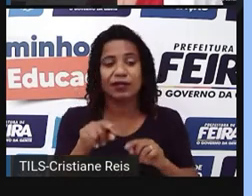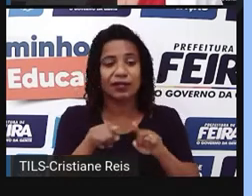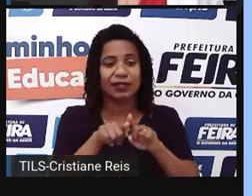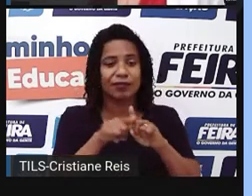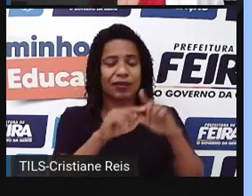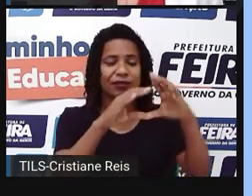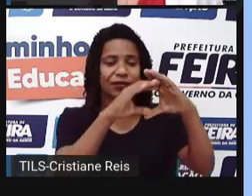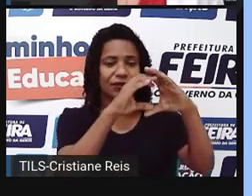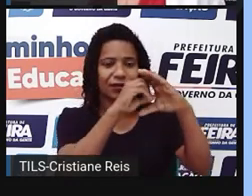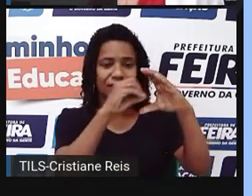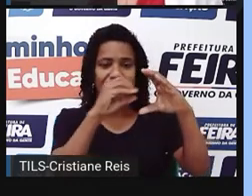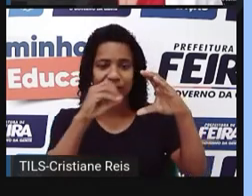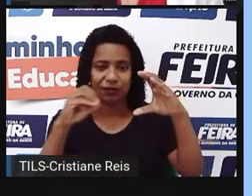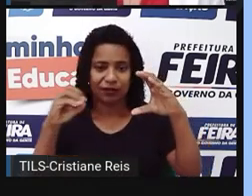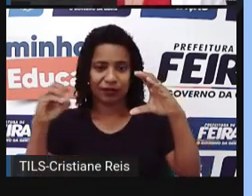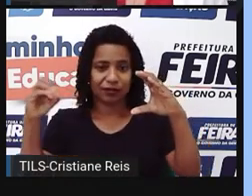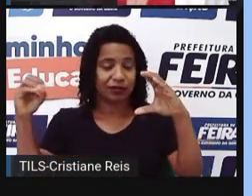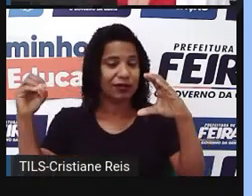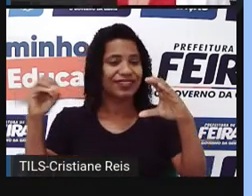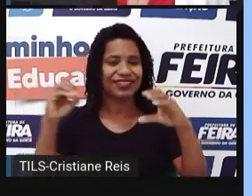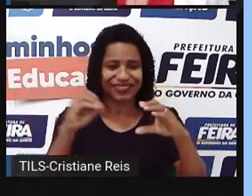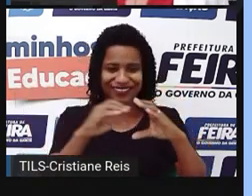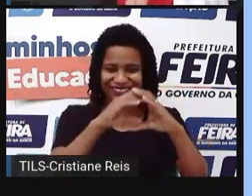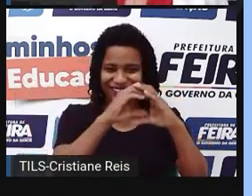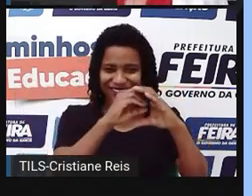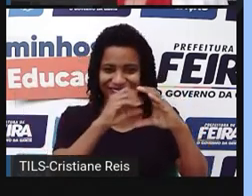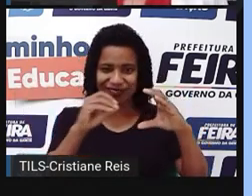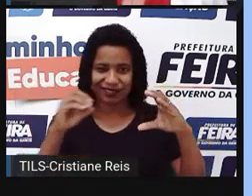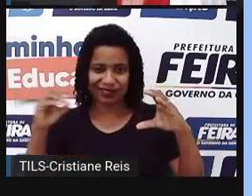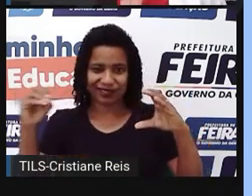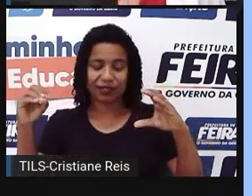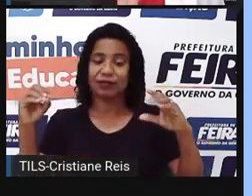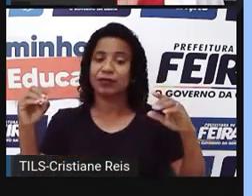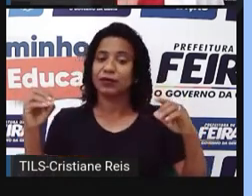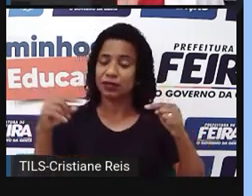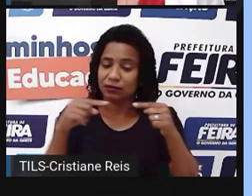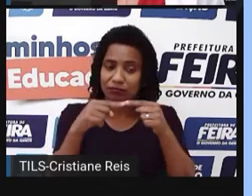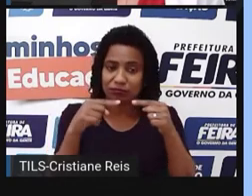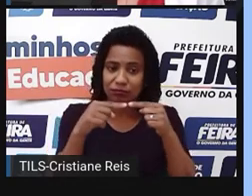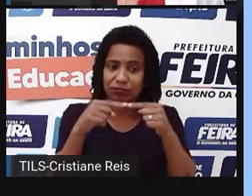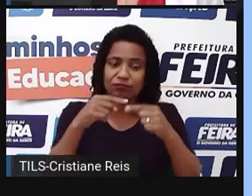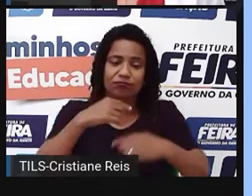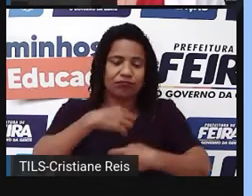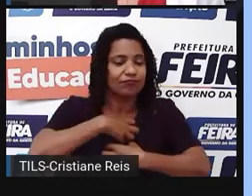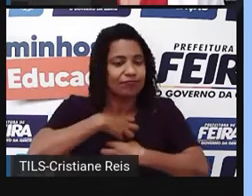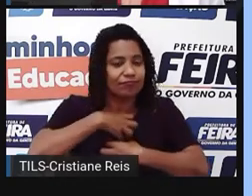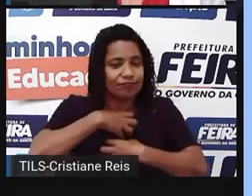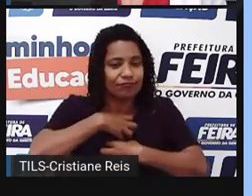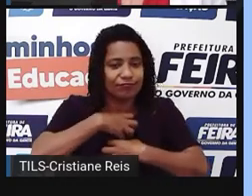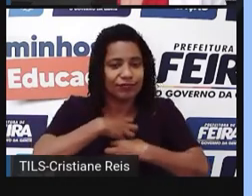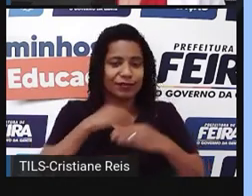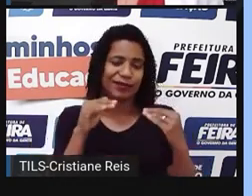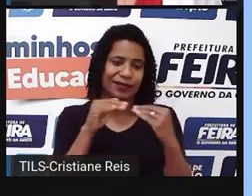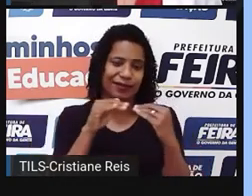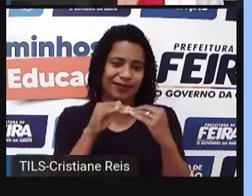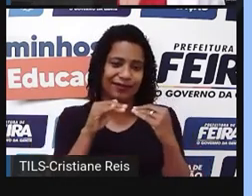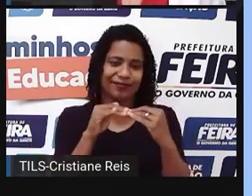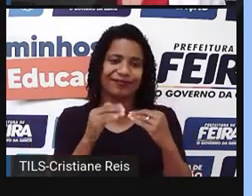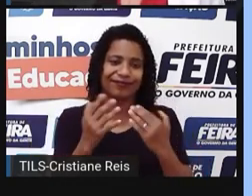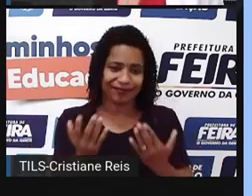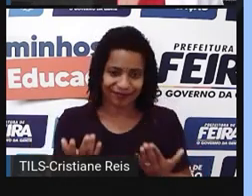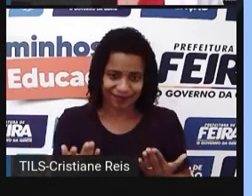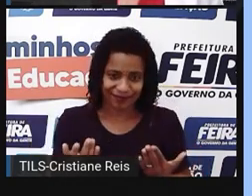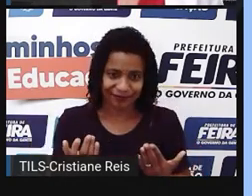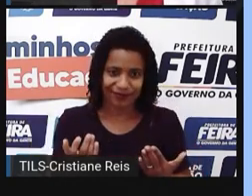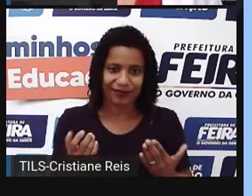utilizá-los de forma correta para demonstrar sentimentos. E, por fim, finalize o assunto para mostrar que